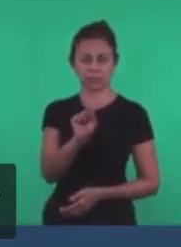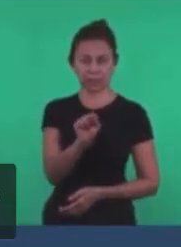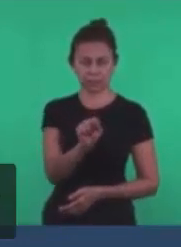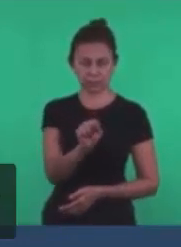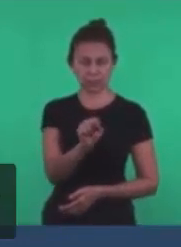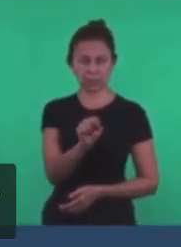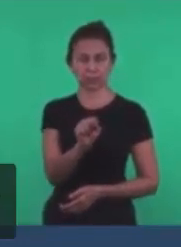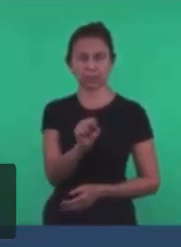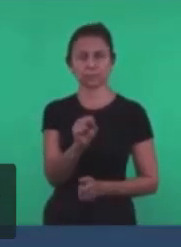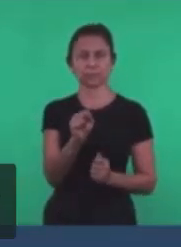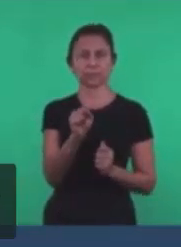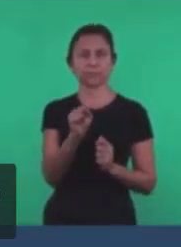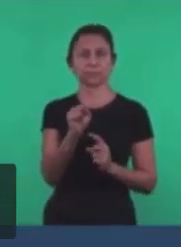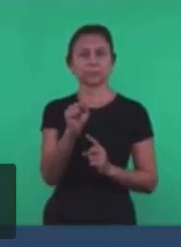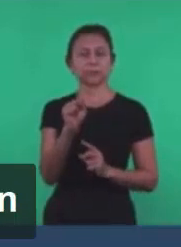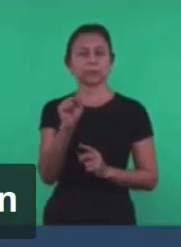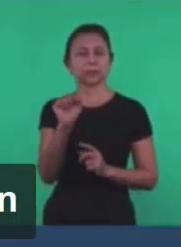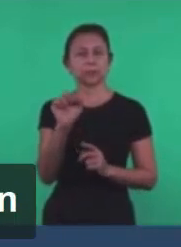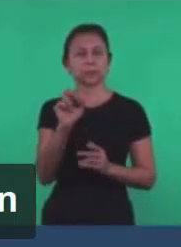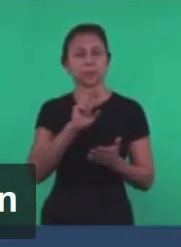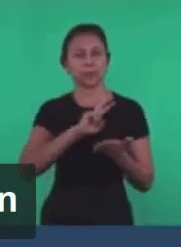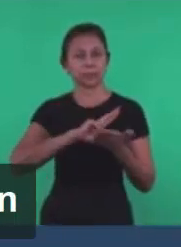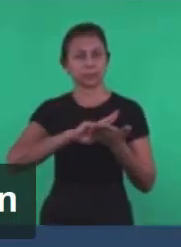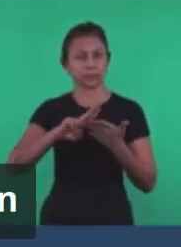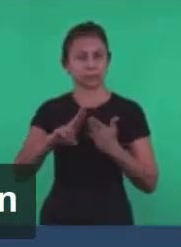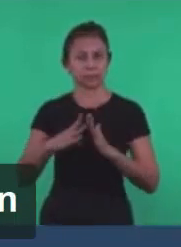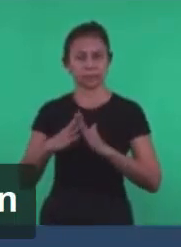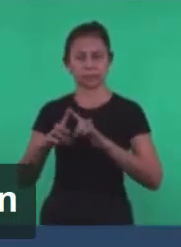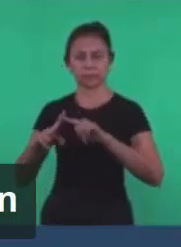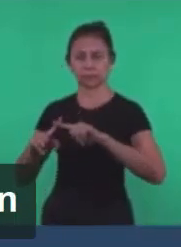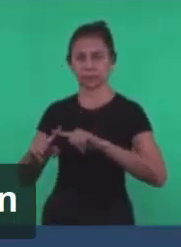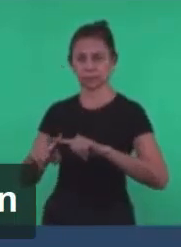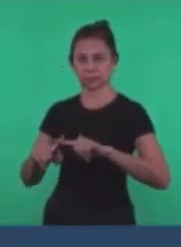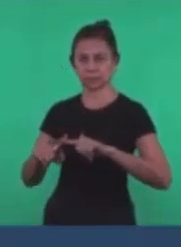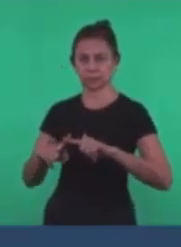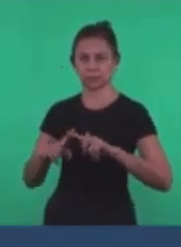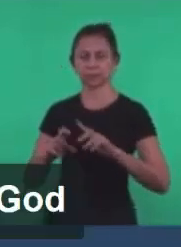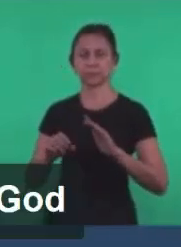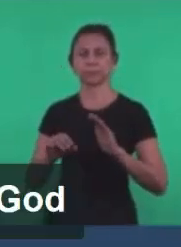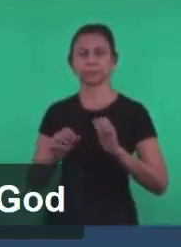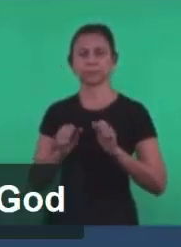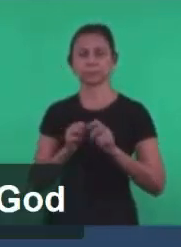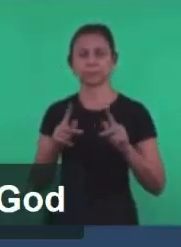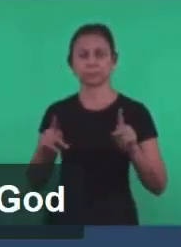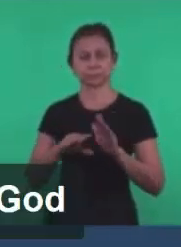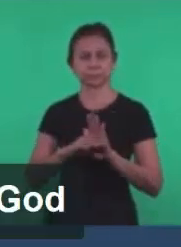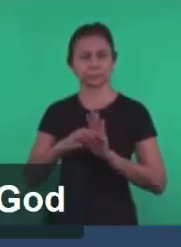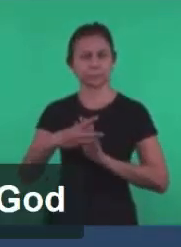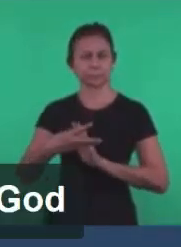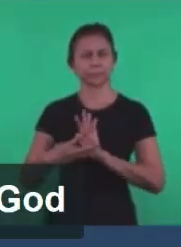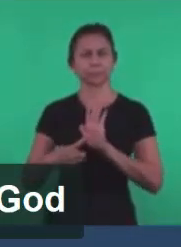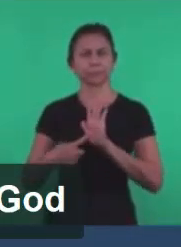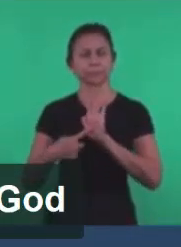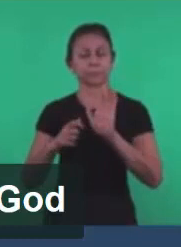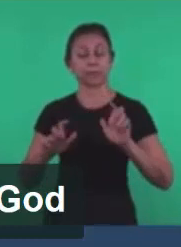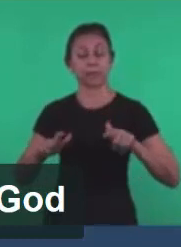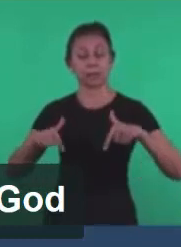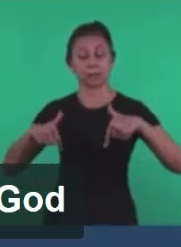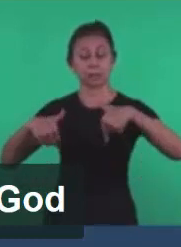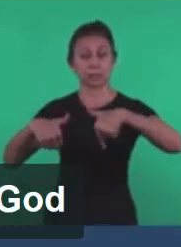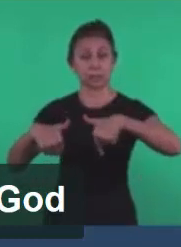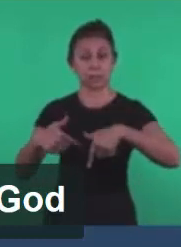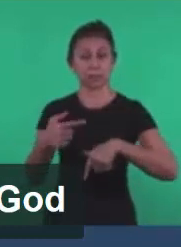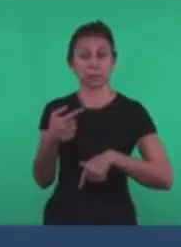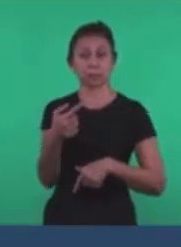Dos sete espíritos De Deus Agora a carta A igreja de Sardes Capítulo 3 De Apocalipse Se refere A operação Dos